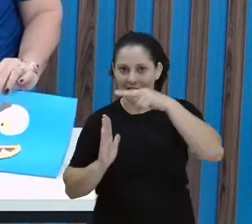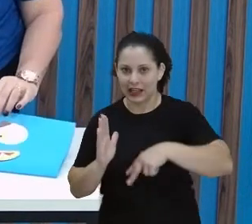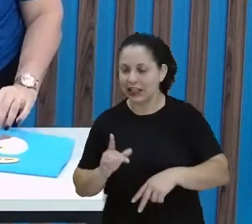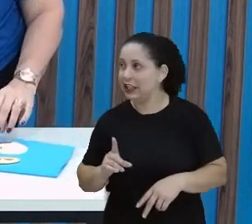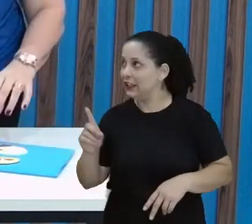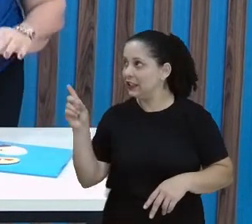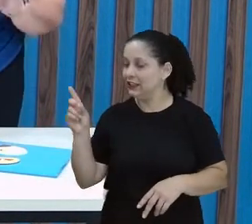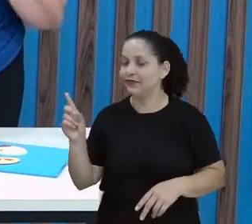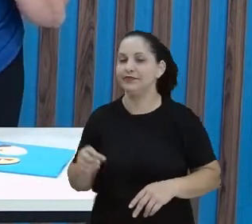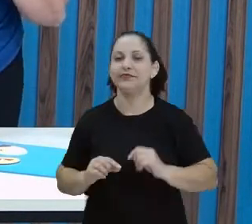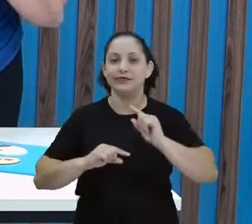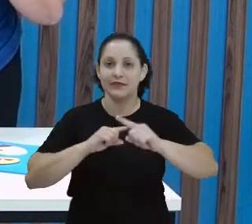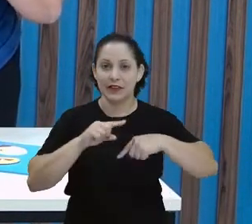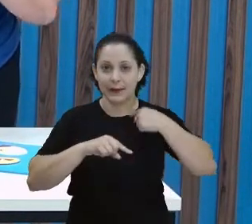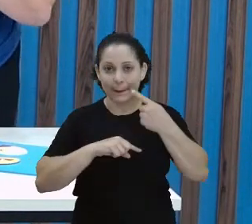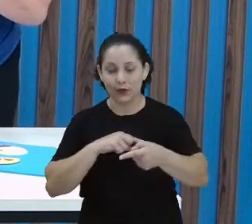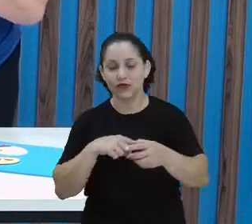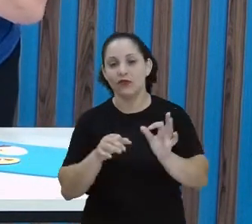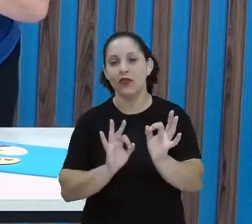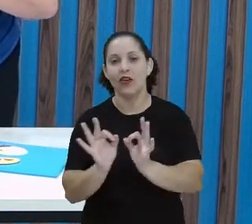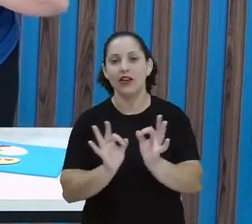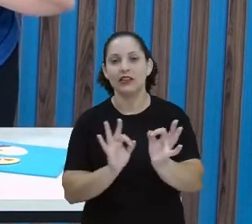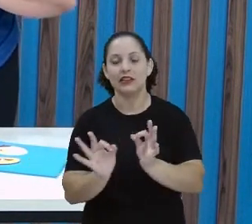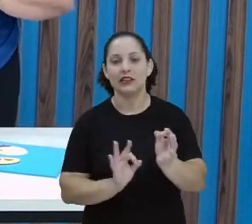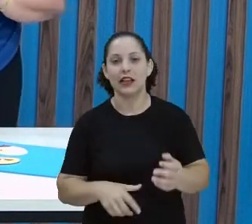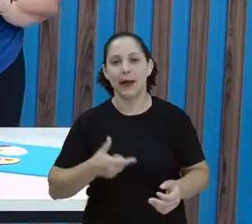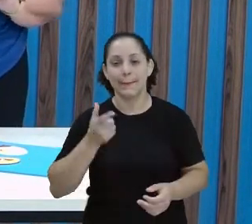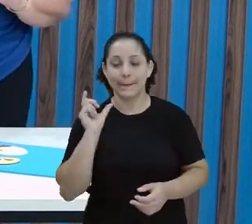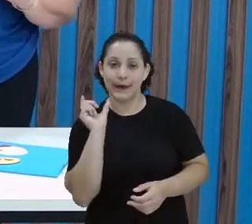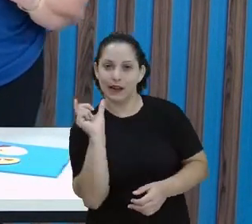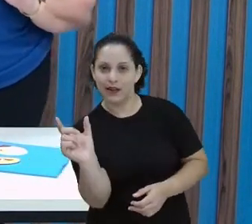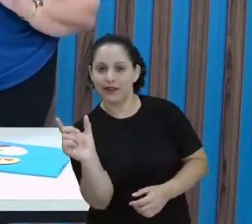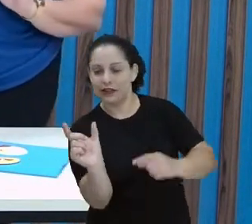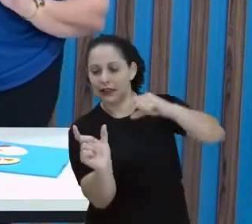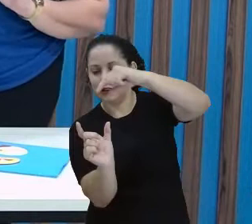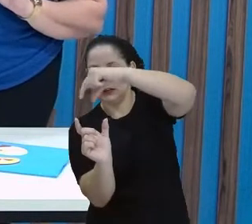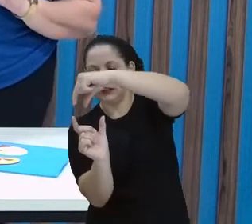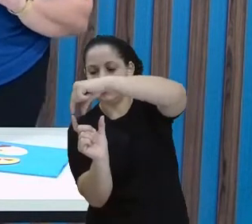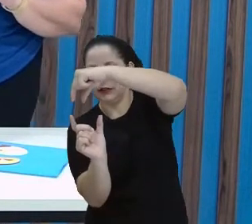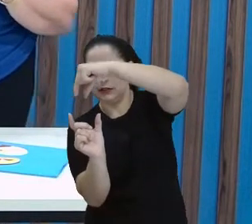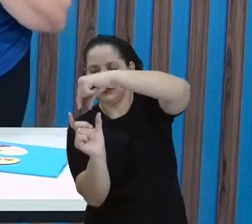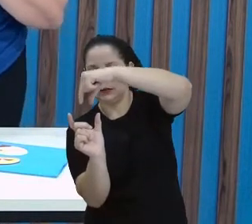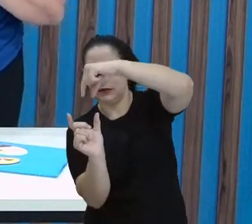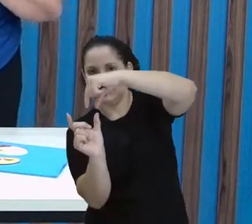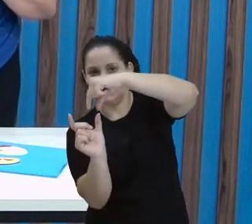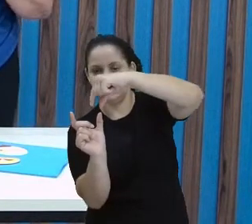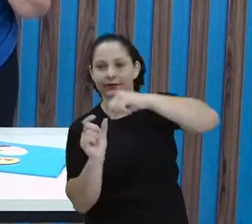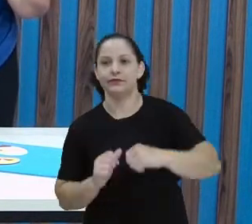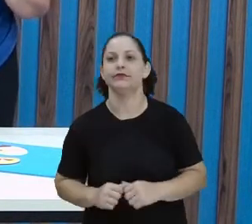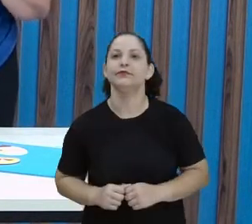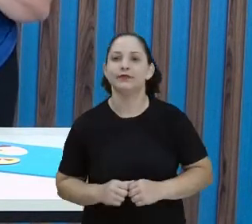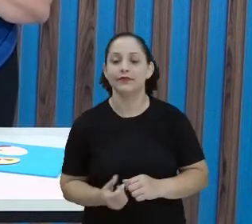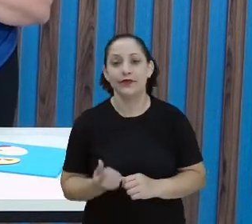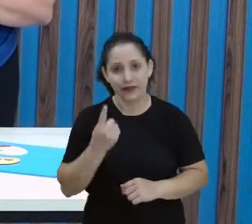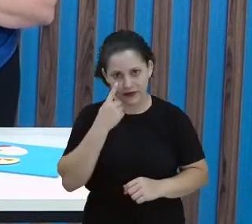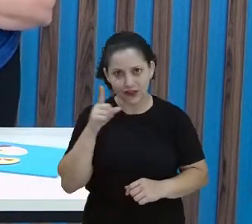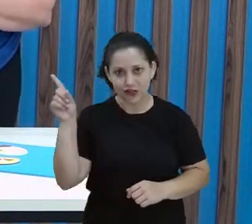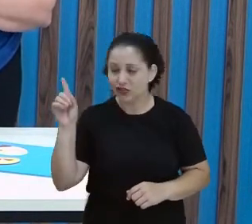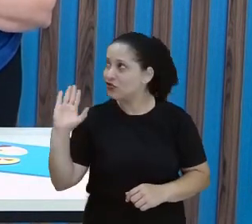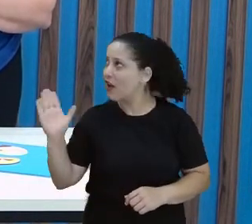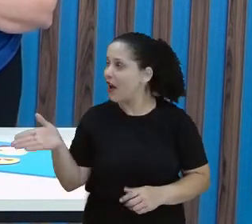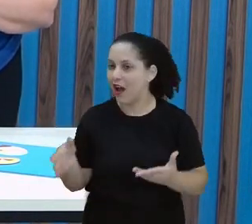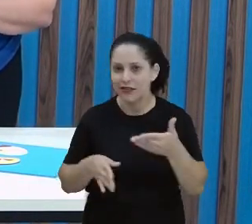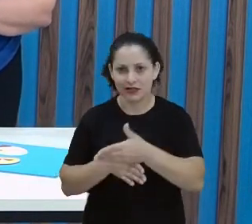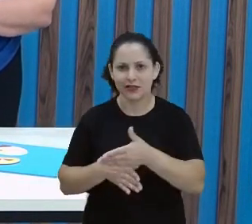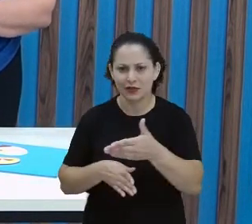Papa Nome e depois a gente vai olhar os pedacinhos, tá certo? Então, vamos lá, né? Você já acessou a Árvore do